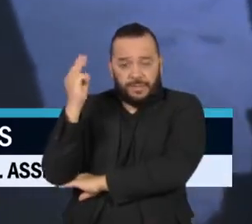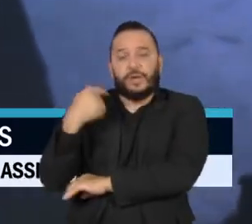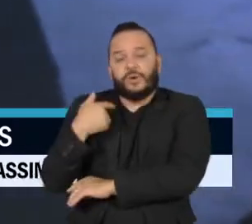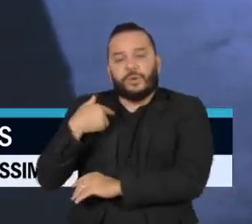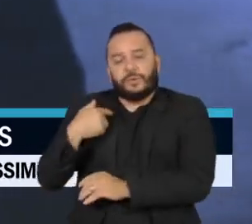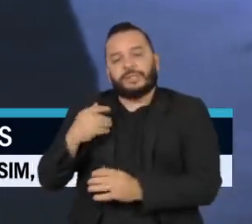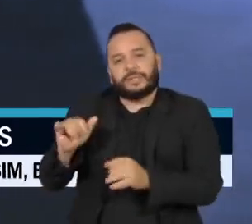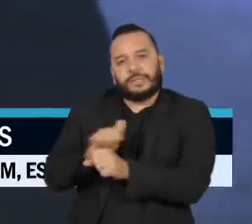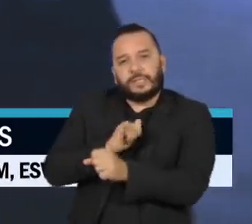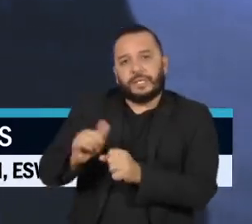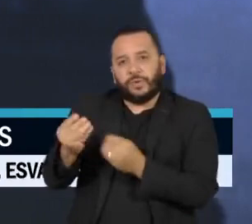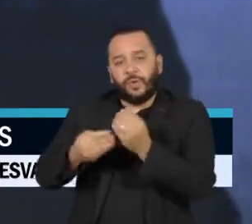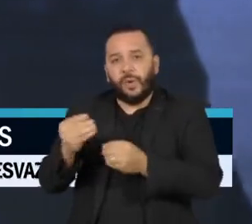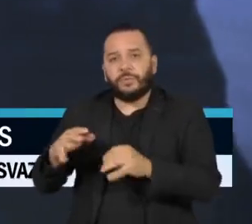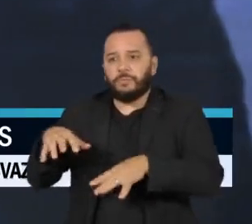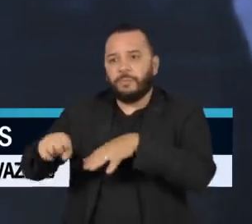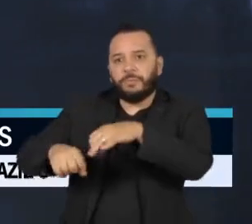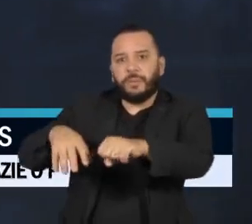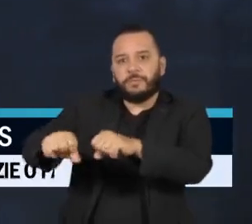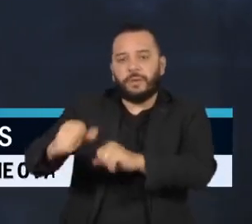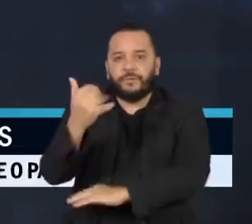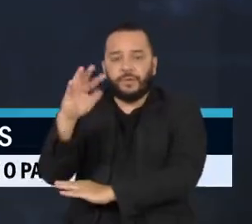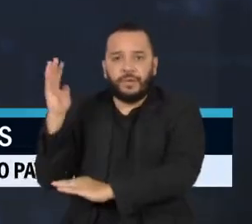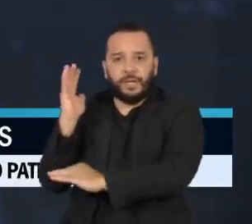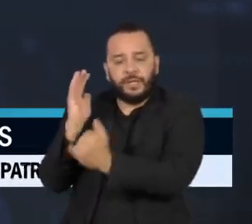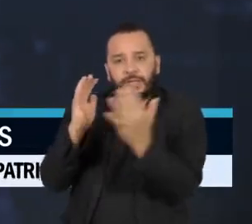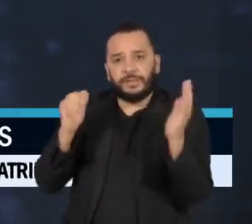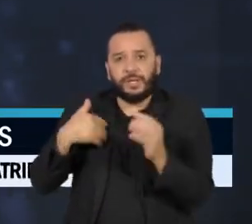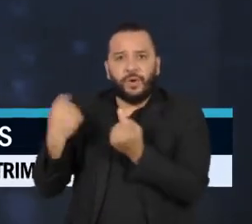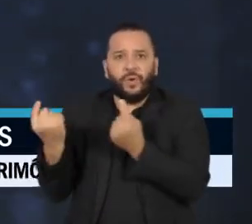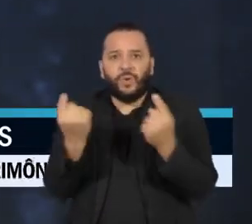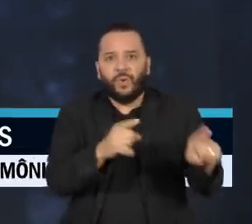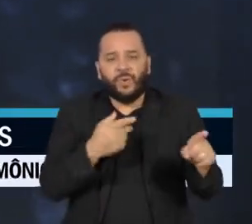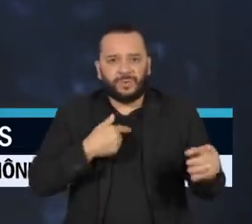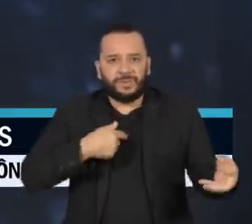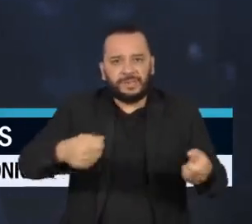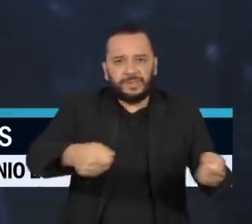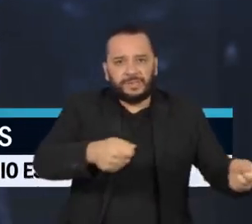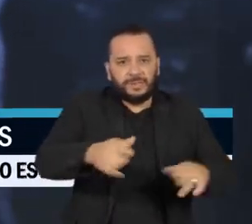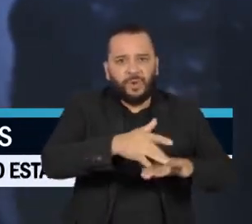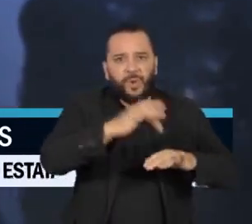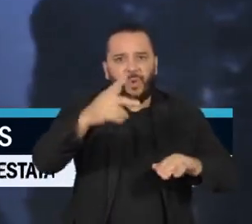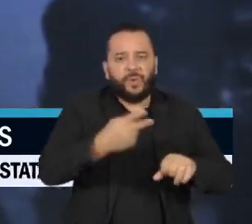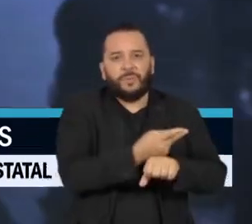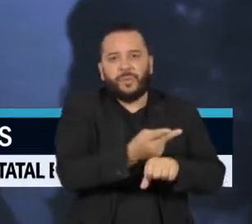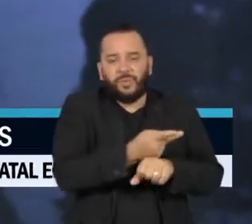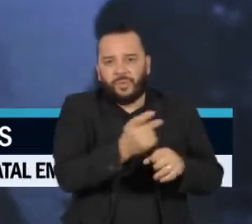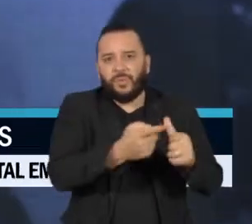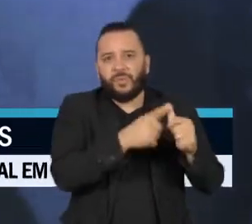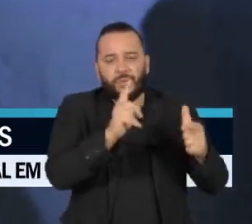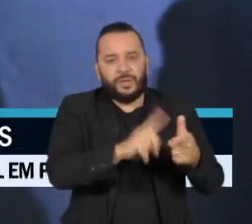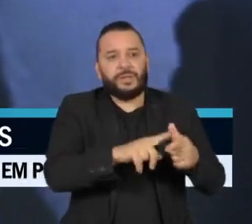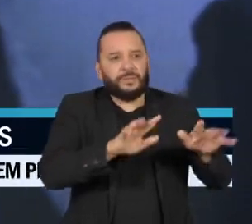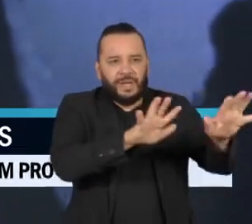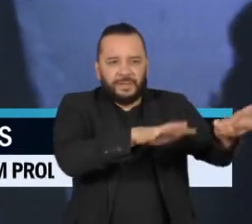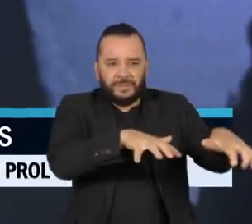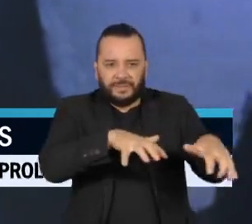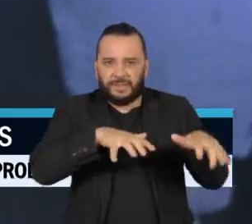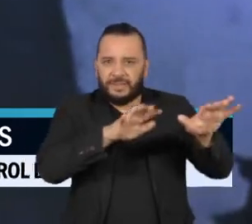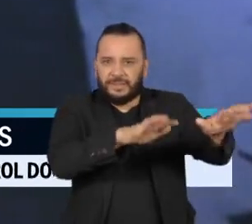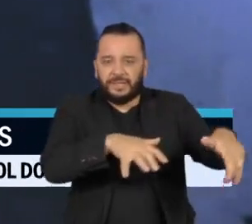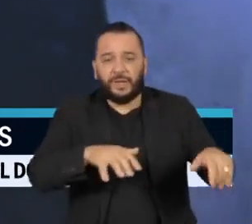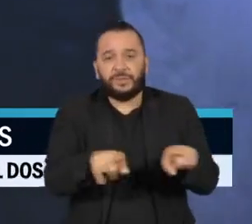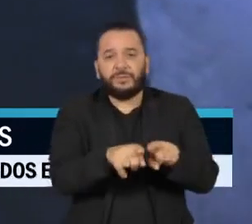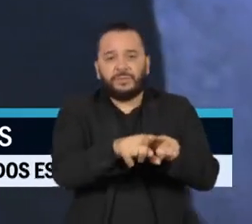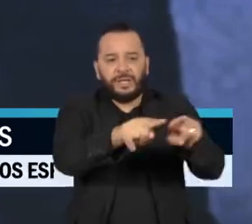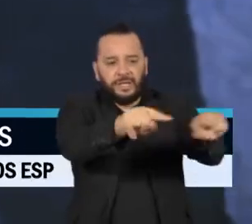da floresta. O objetivo é combater atividades ilegais, como a grilagem, o desmatamento e a mineração ilegal na Amazônia. É o que você vai ver